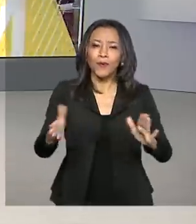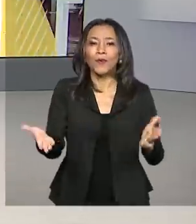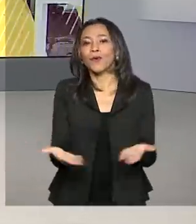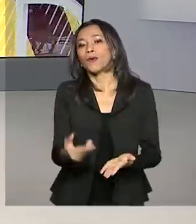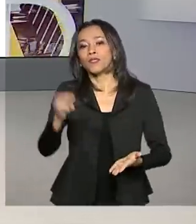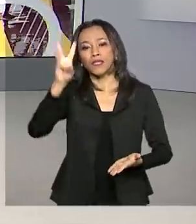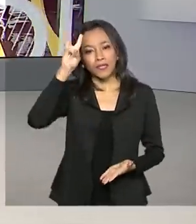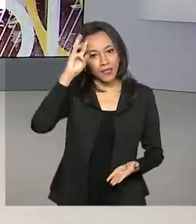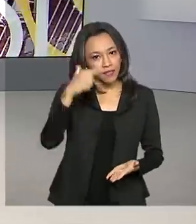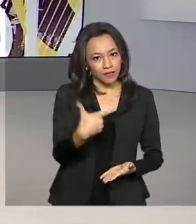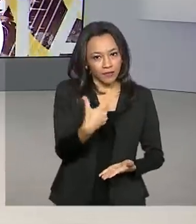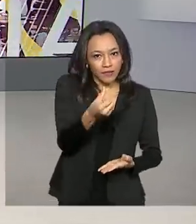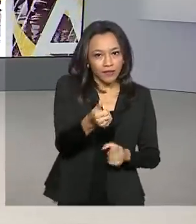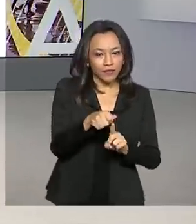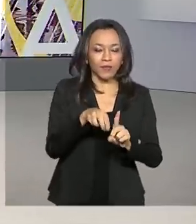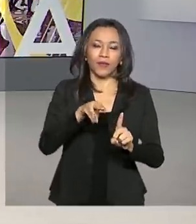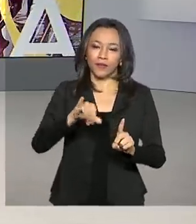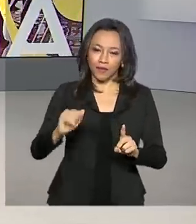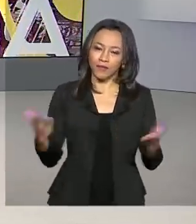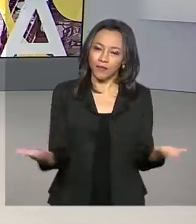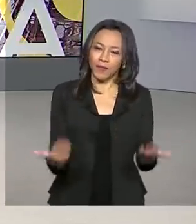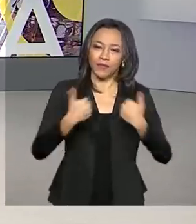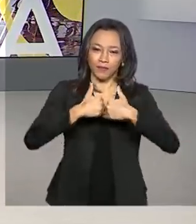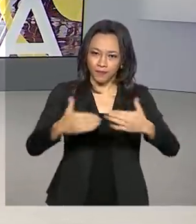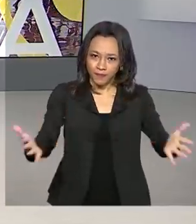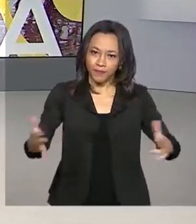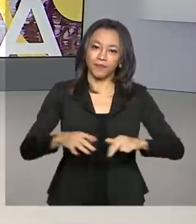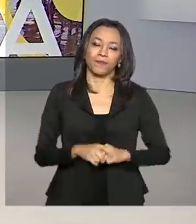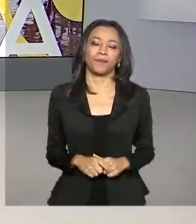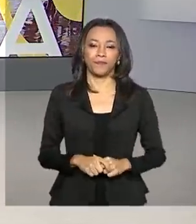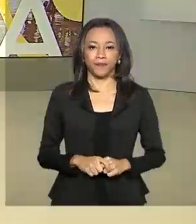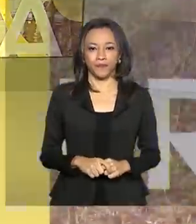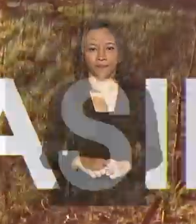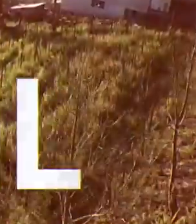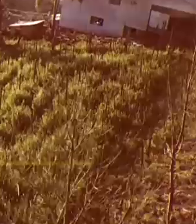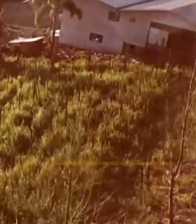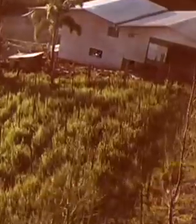-feira, 26 de maio. O Brasil em Dia começa agora.